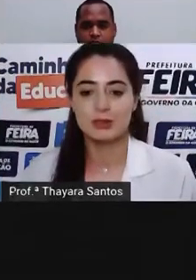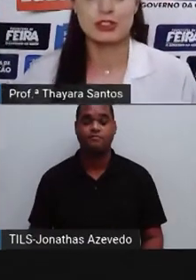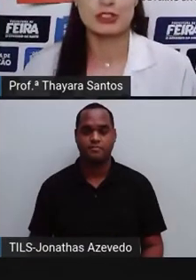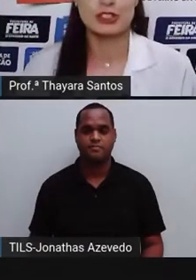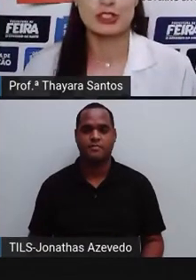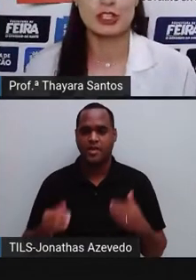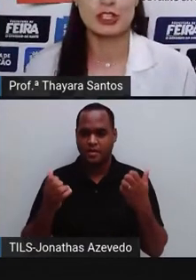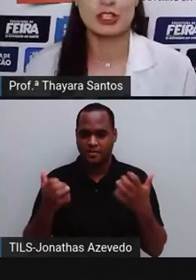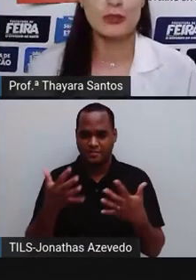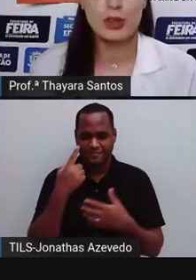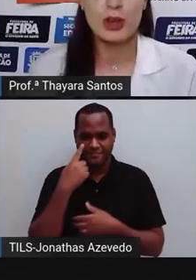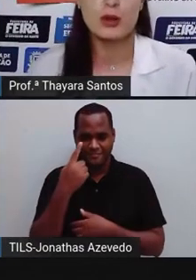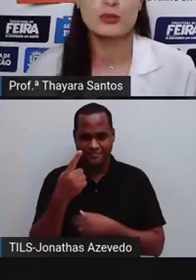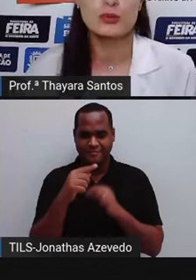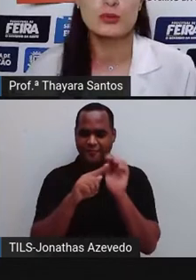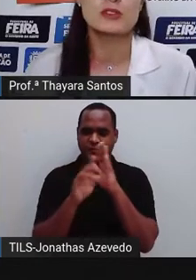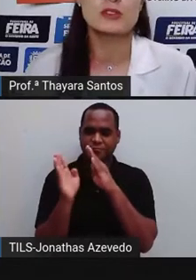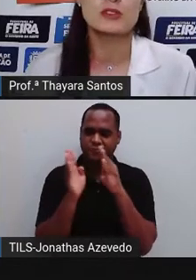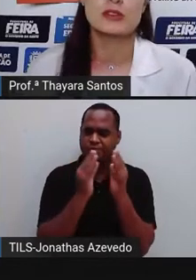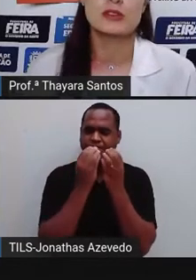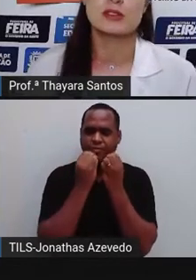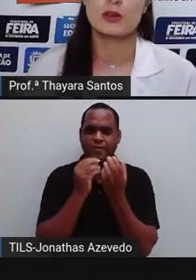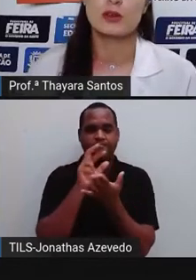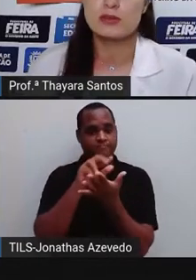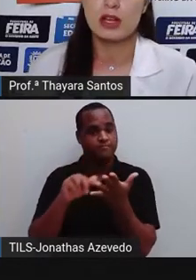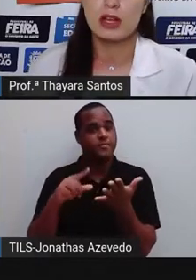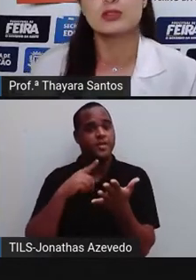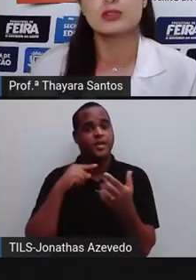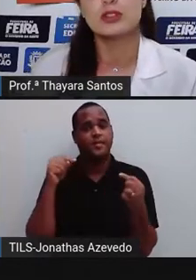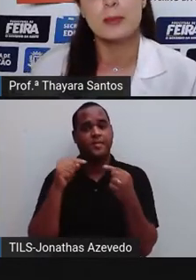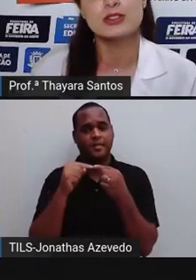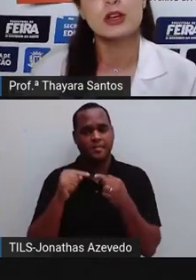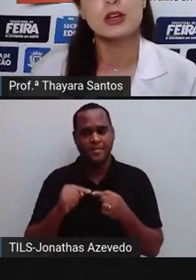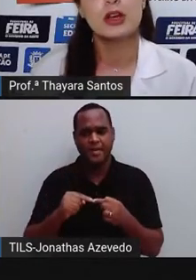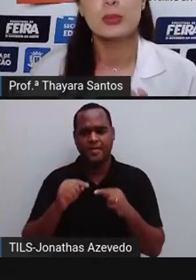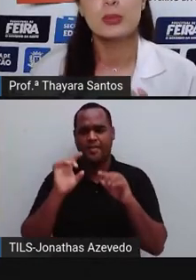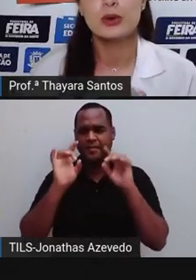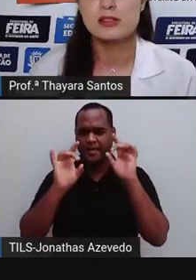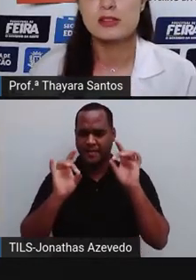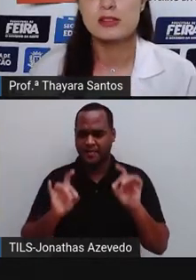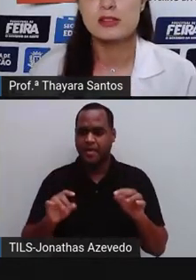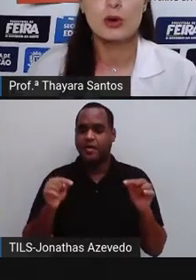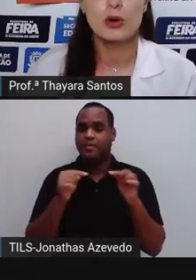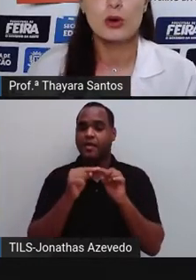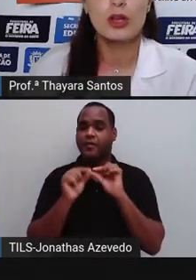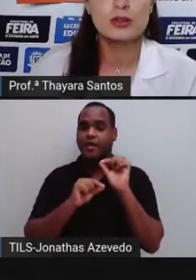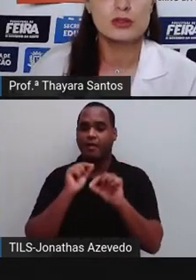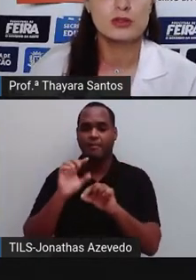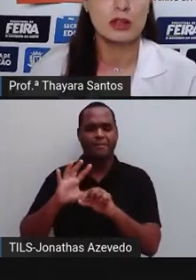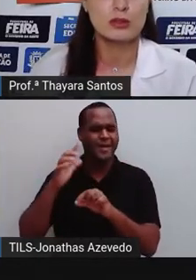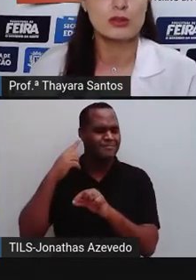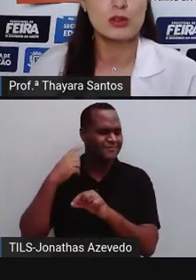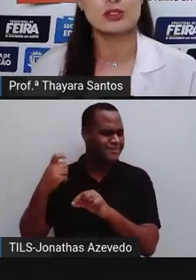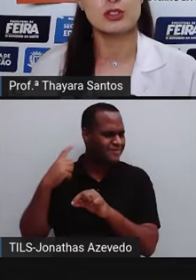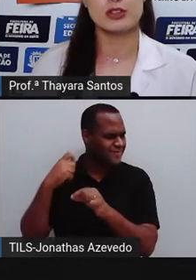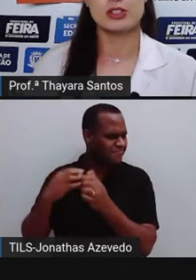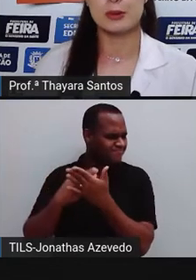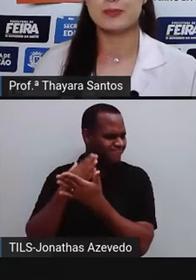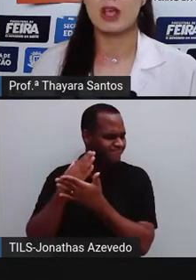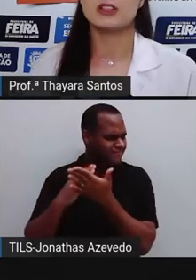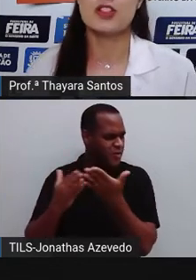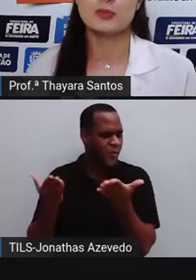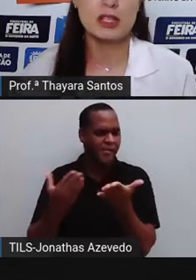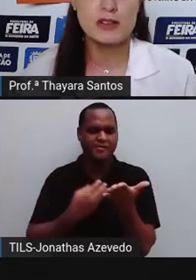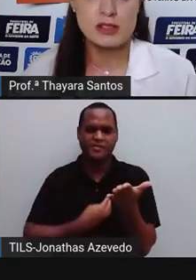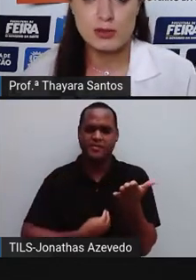Então, gente, a gente viu aí alguns dos efeitos que são causados justamente por esses ruídos no nosso dia a